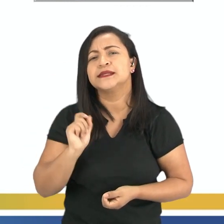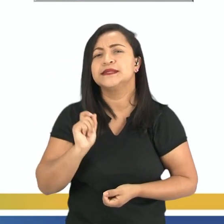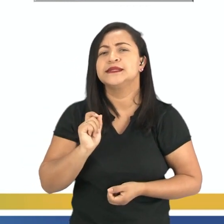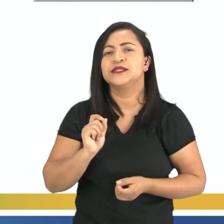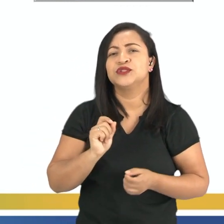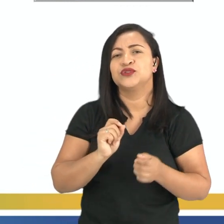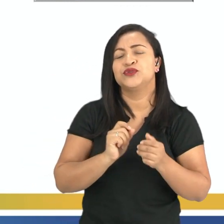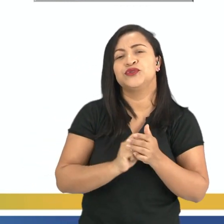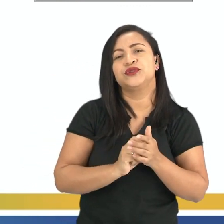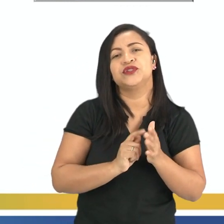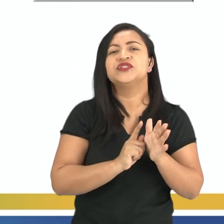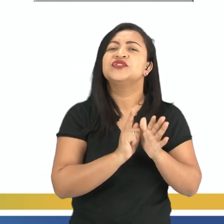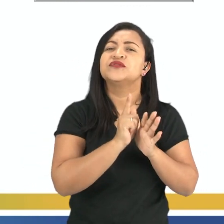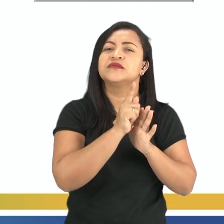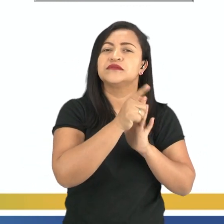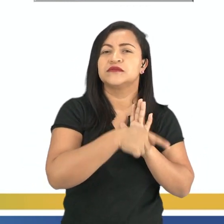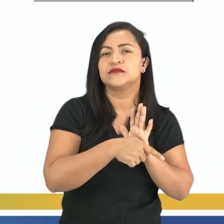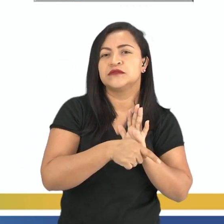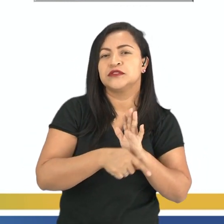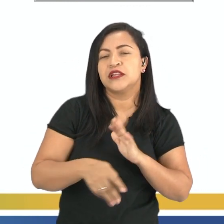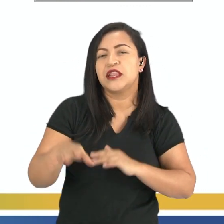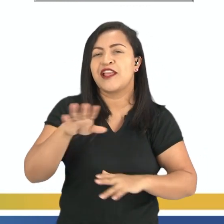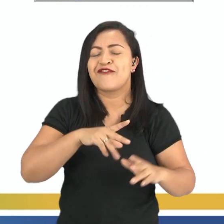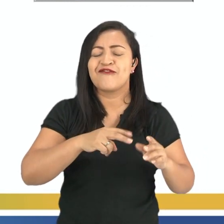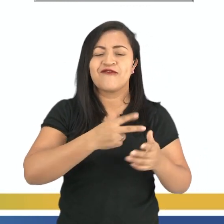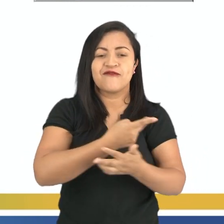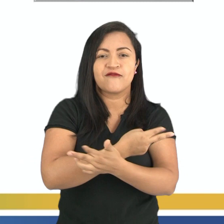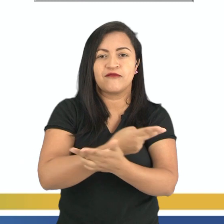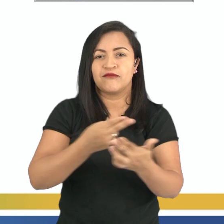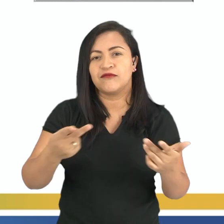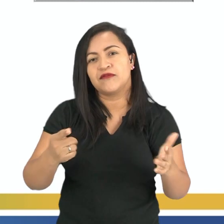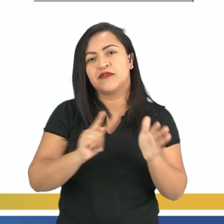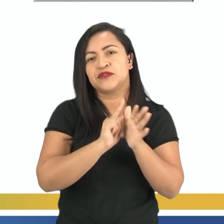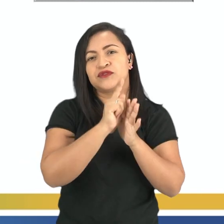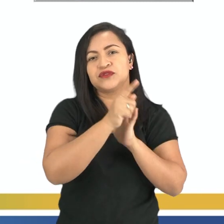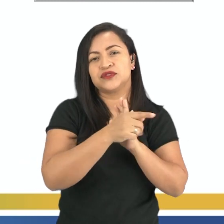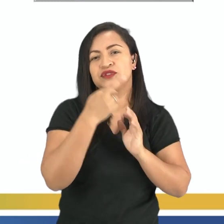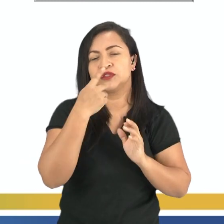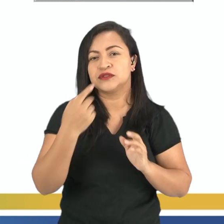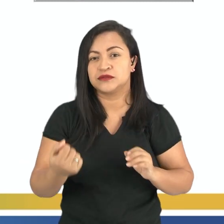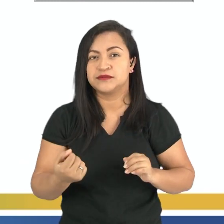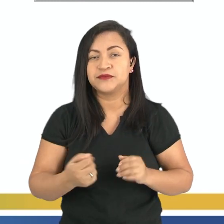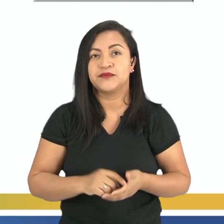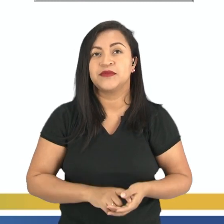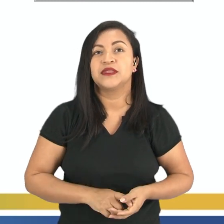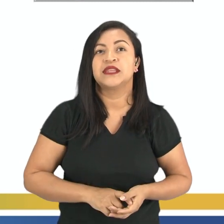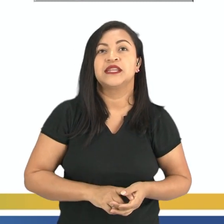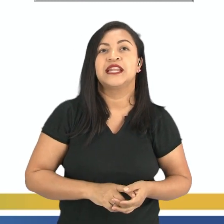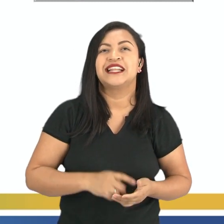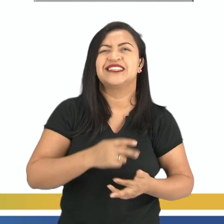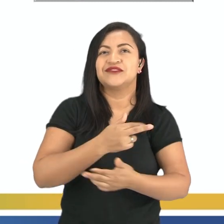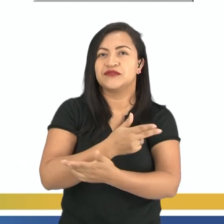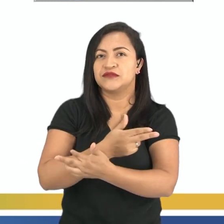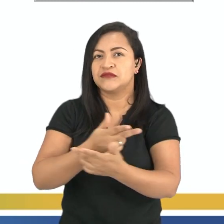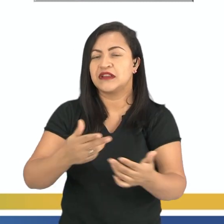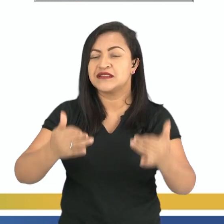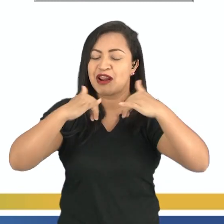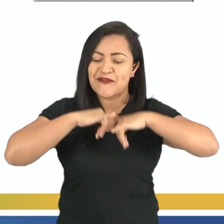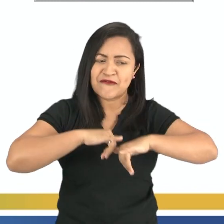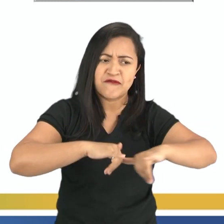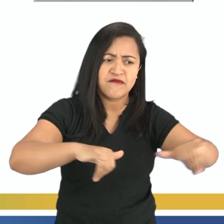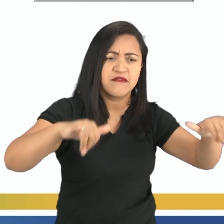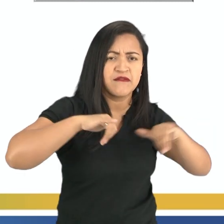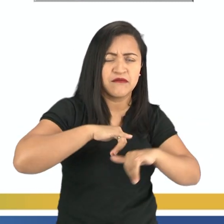virtuais mobilizam diferentes linguagens e expandem os sentidos. Eles são diversos e se propagam